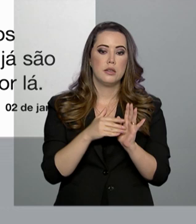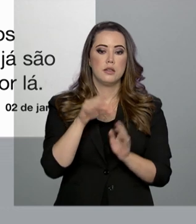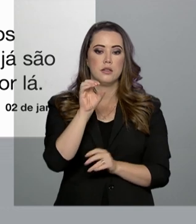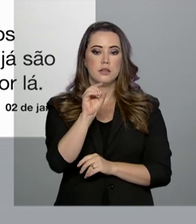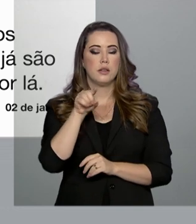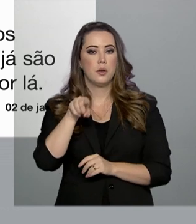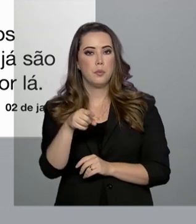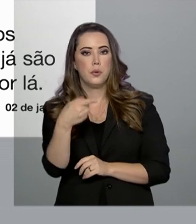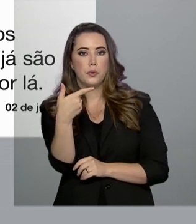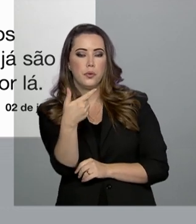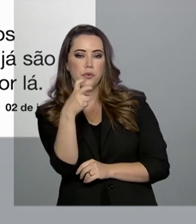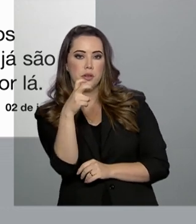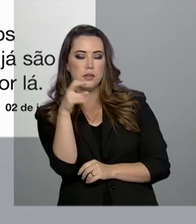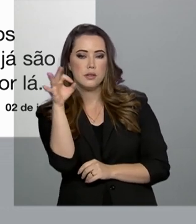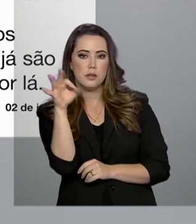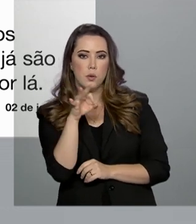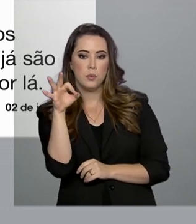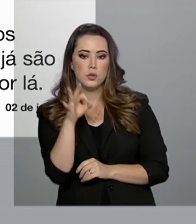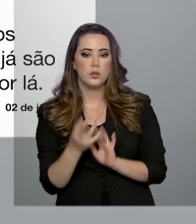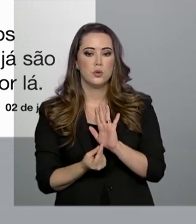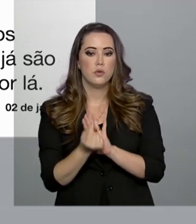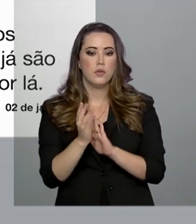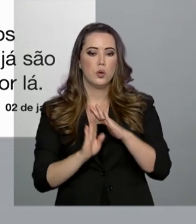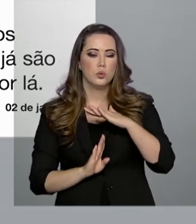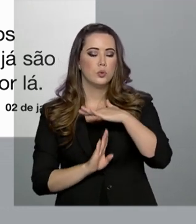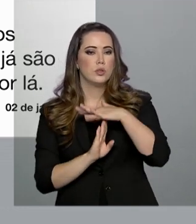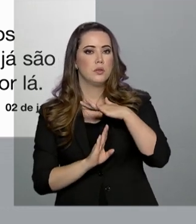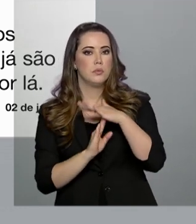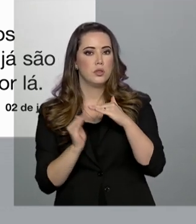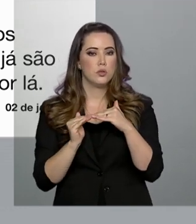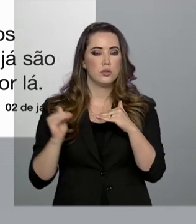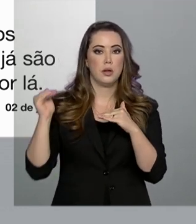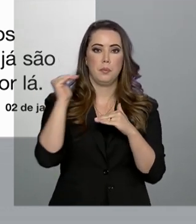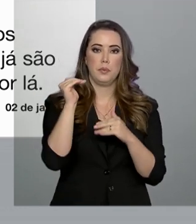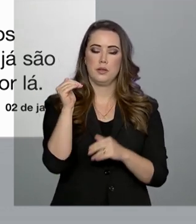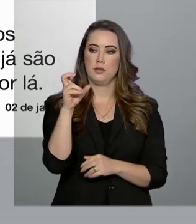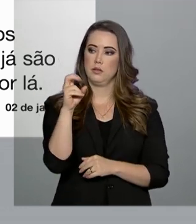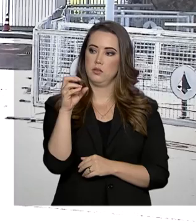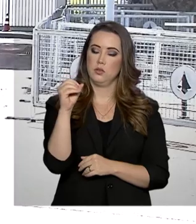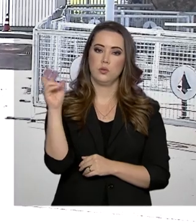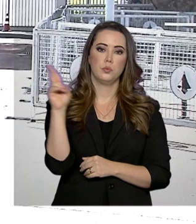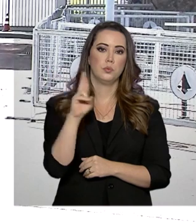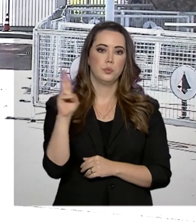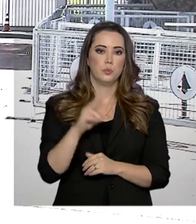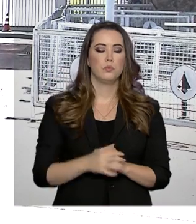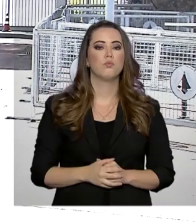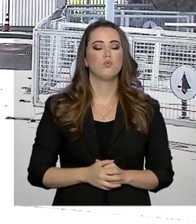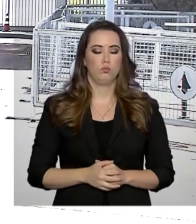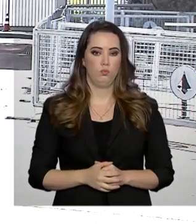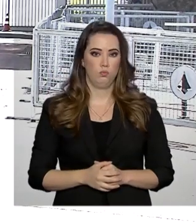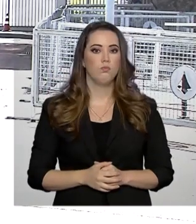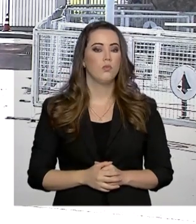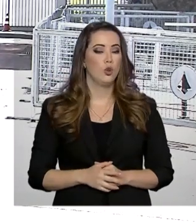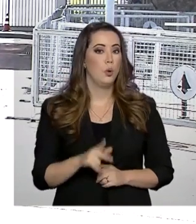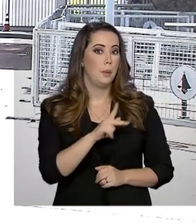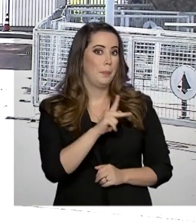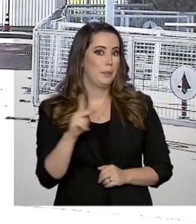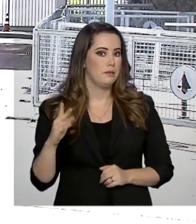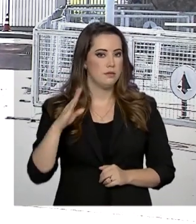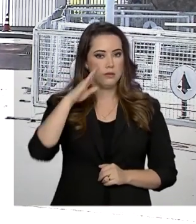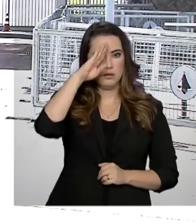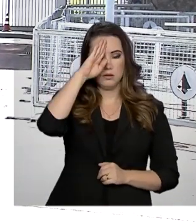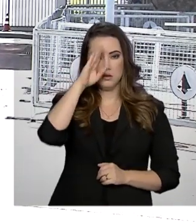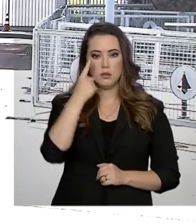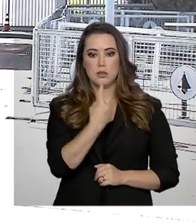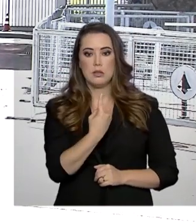,25% sobre o valor do limite, que exceder R$ 500. E o presidente Jair Bolsonaro saiu agora